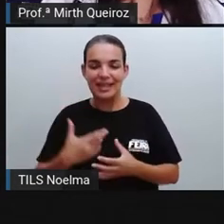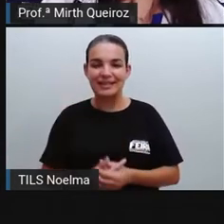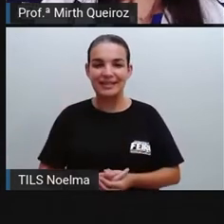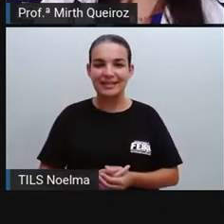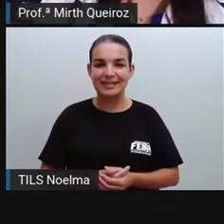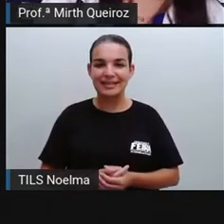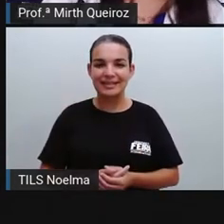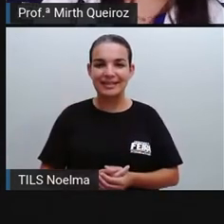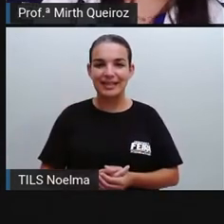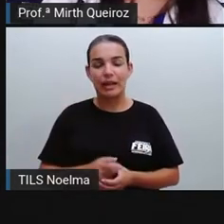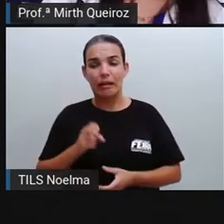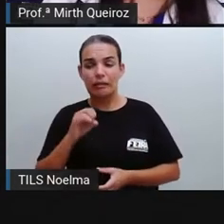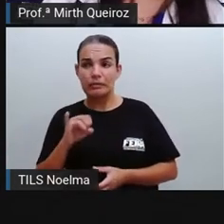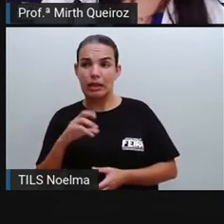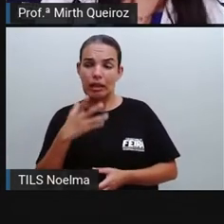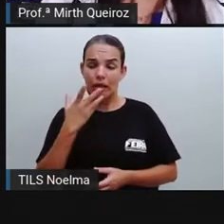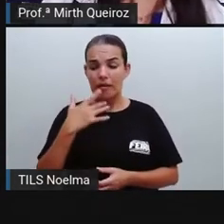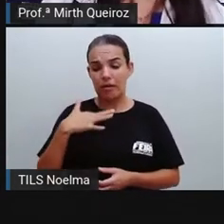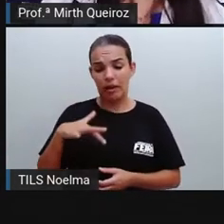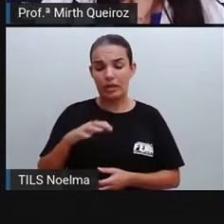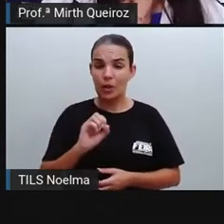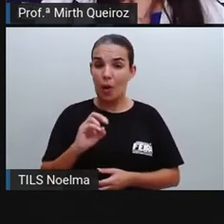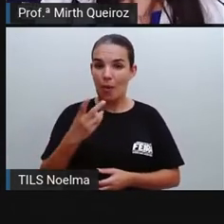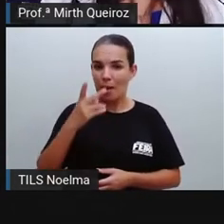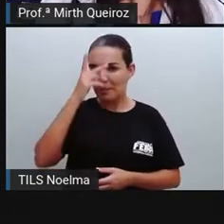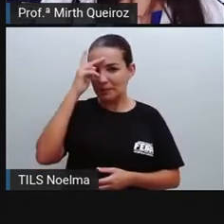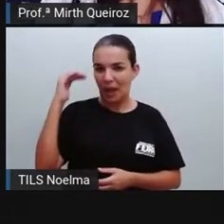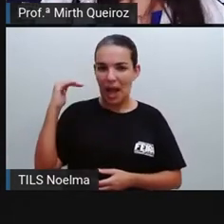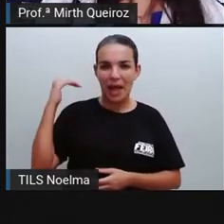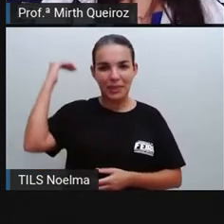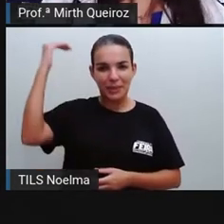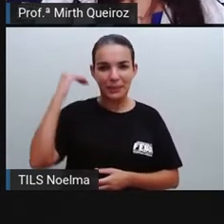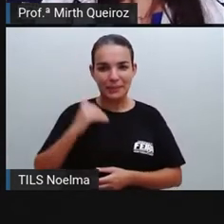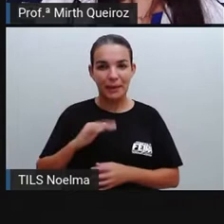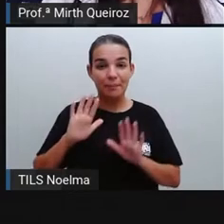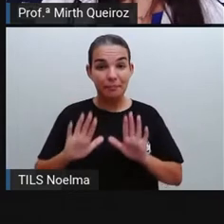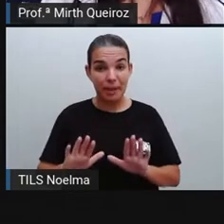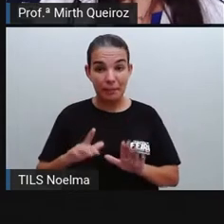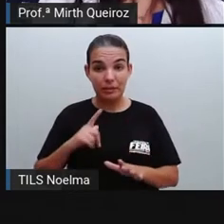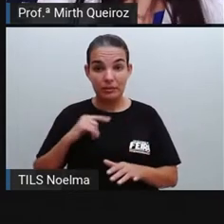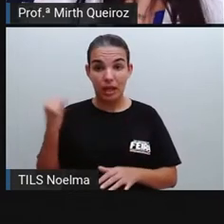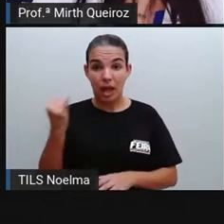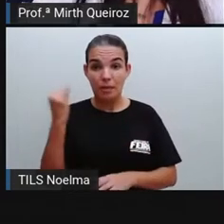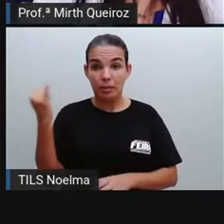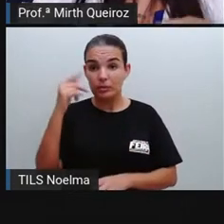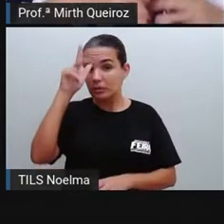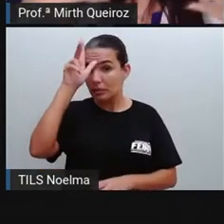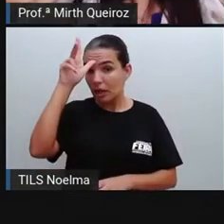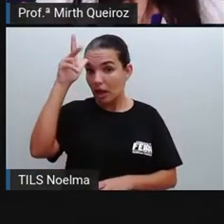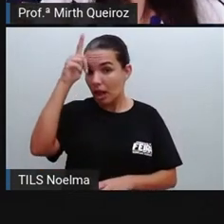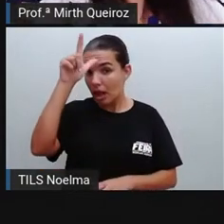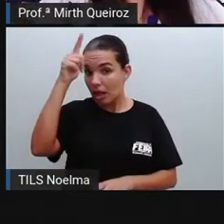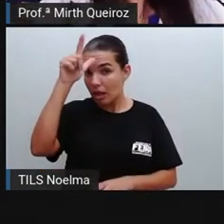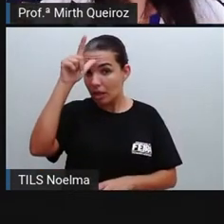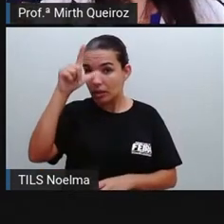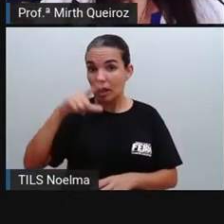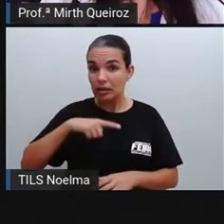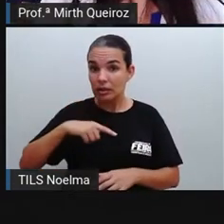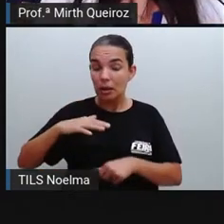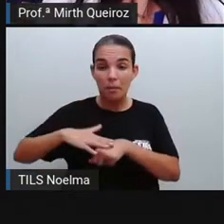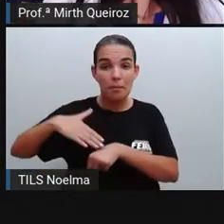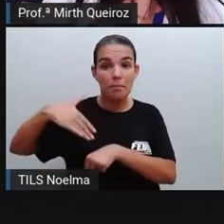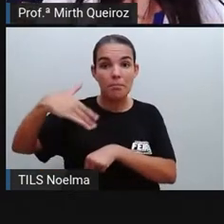independente se trata de uma criança ou de um adulto. Porém, a importância das lendas, ela vai muito além